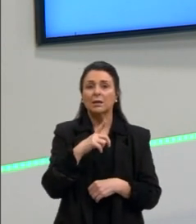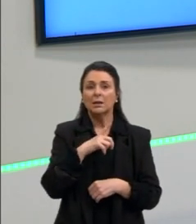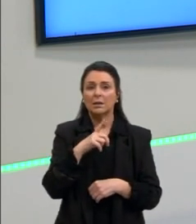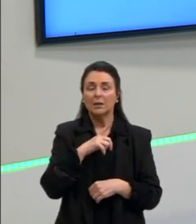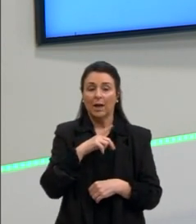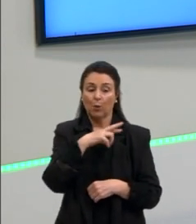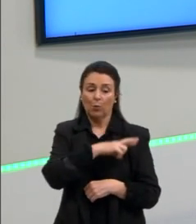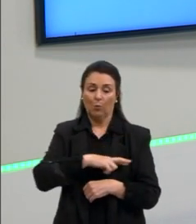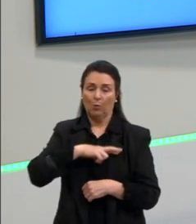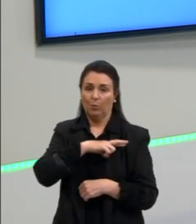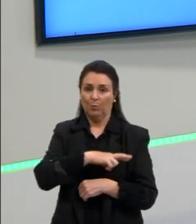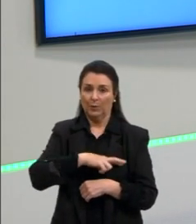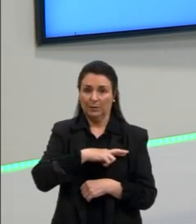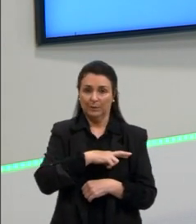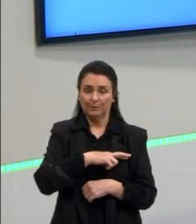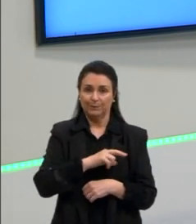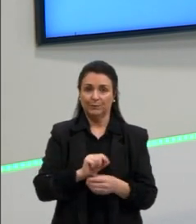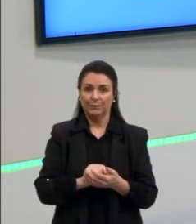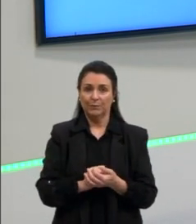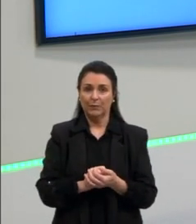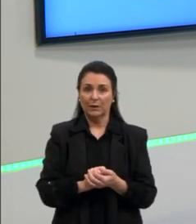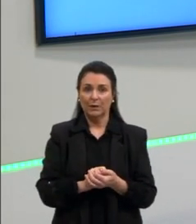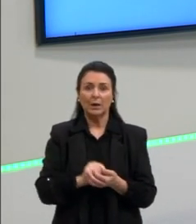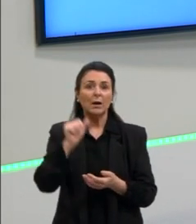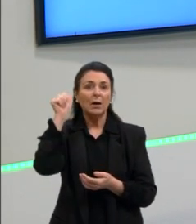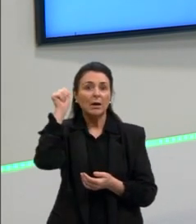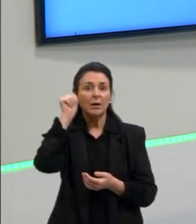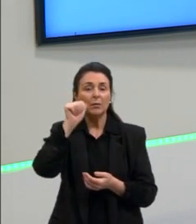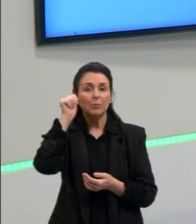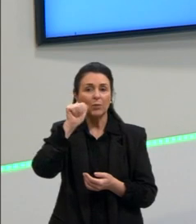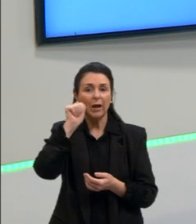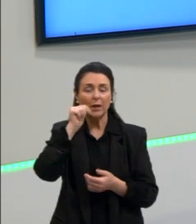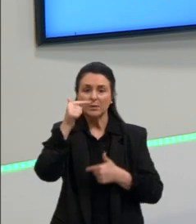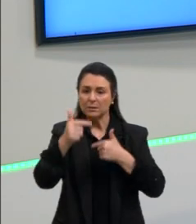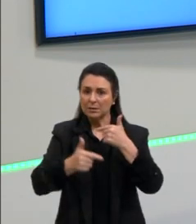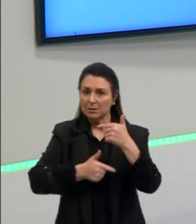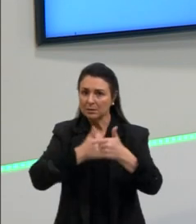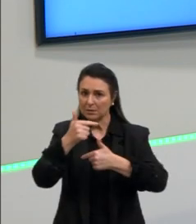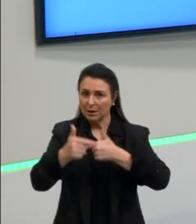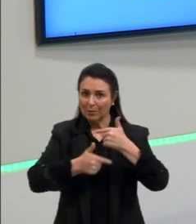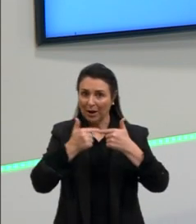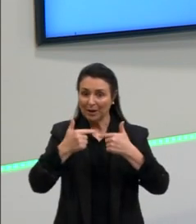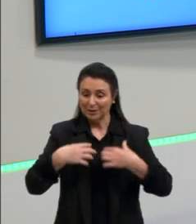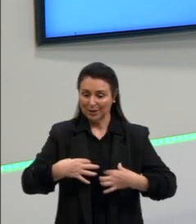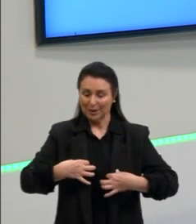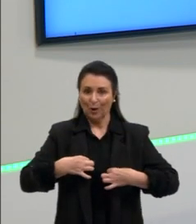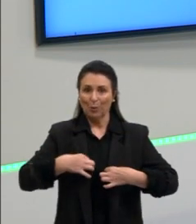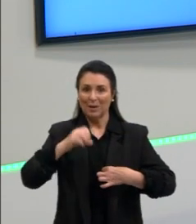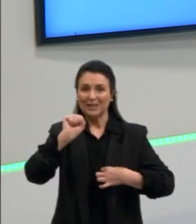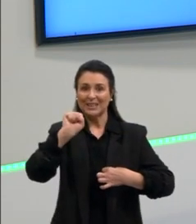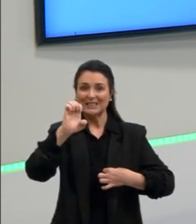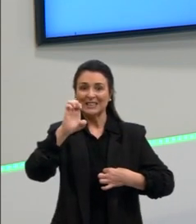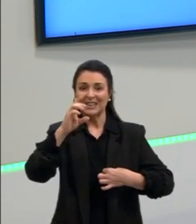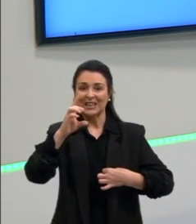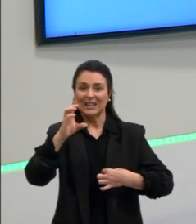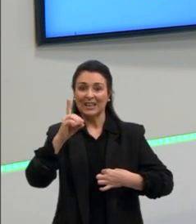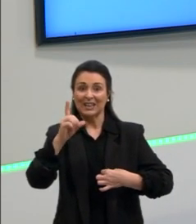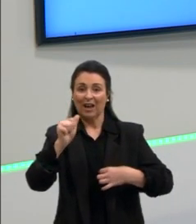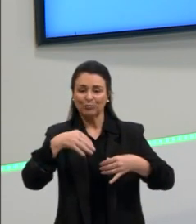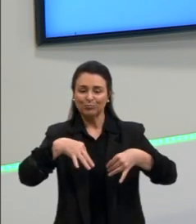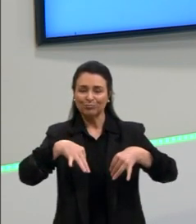romance dele, que seriam mulheres operárias da seda reclamando das suas condições de trabalho.